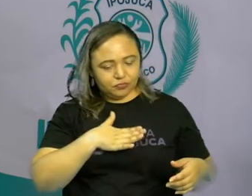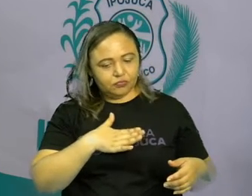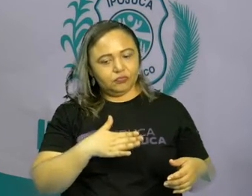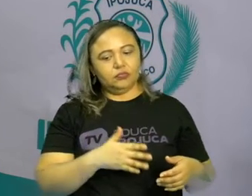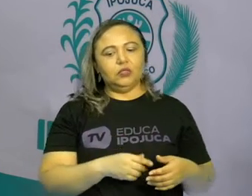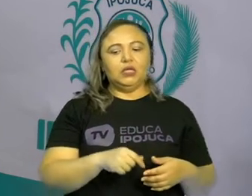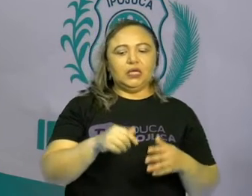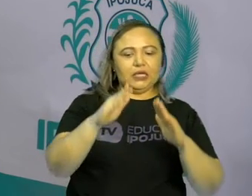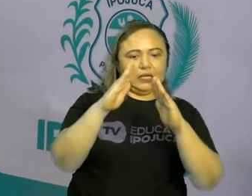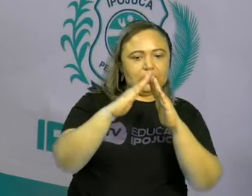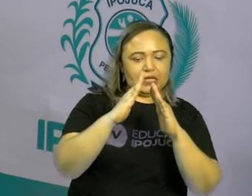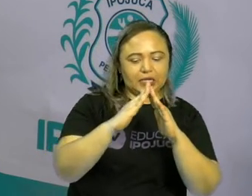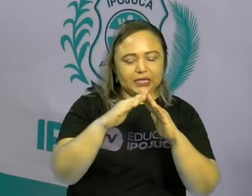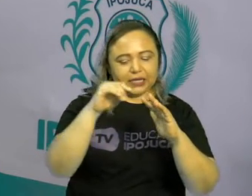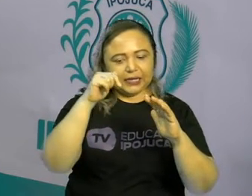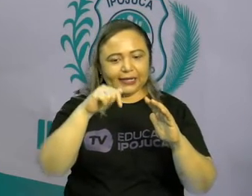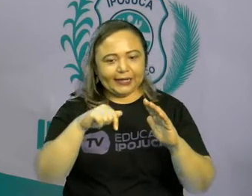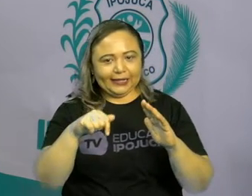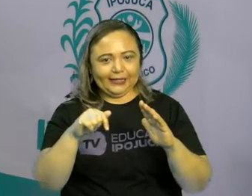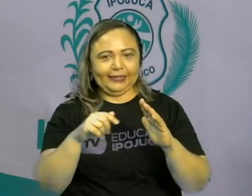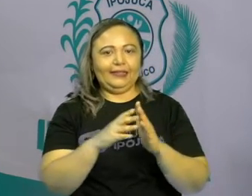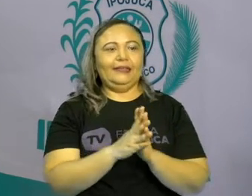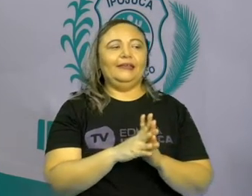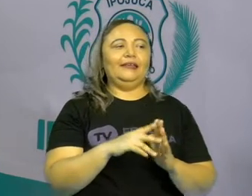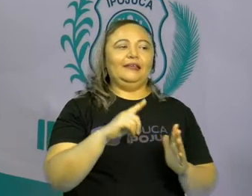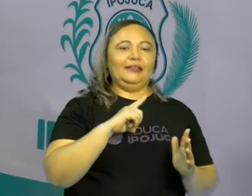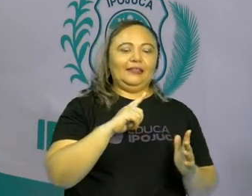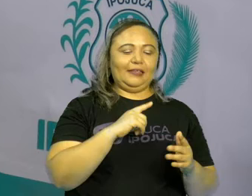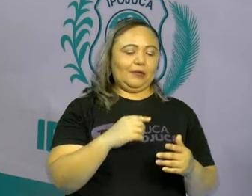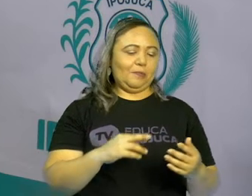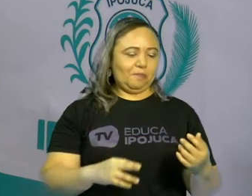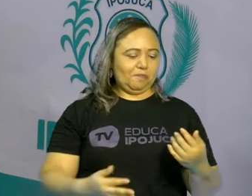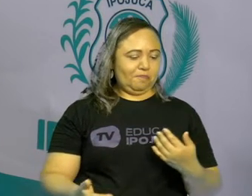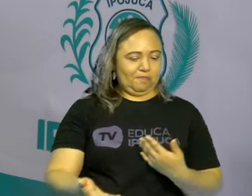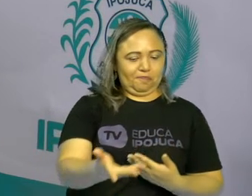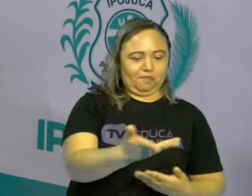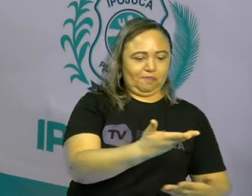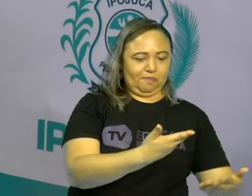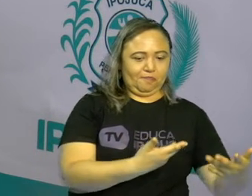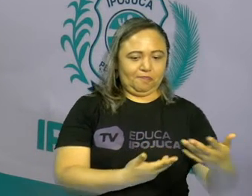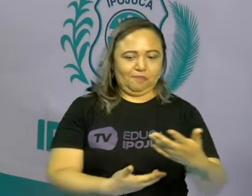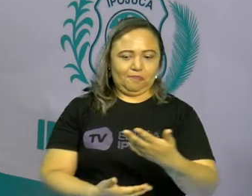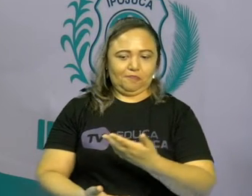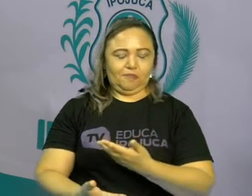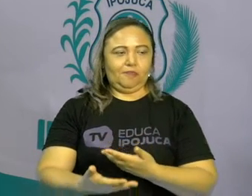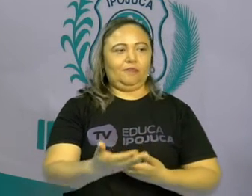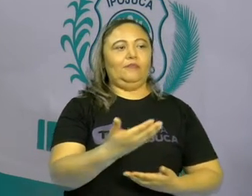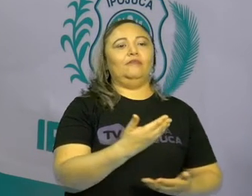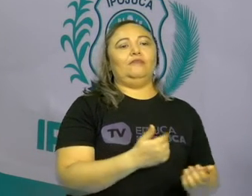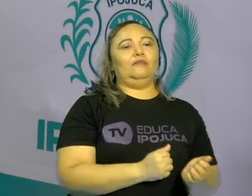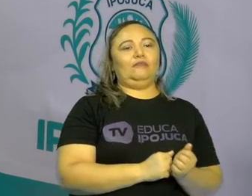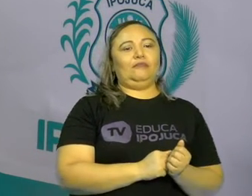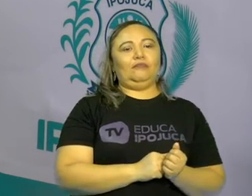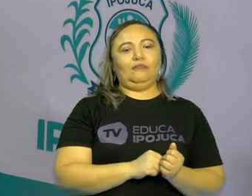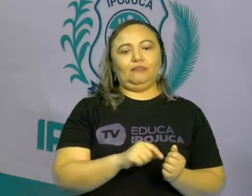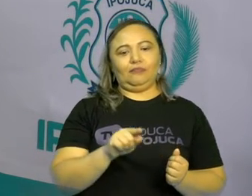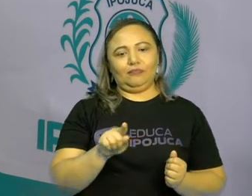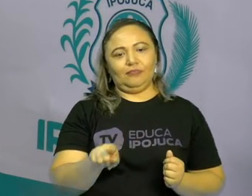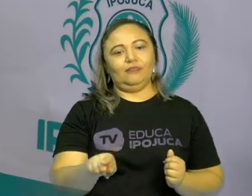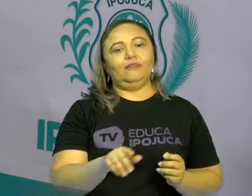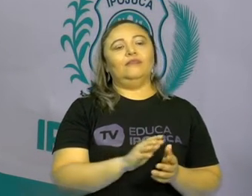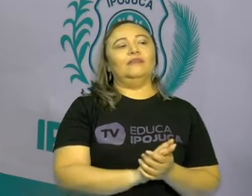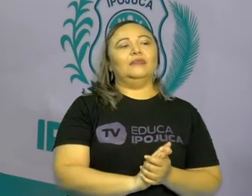doméstico em si, eu tenho uma relação de dependência com ele. Então,